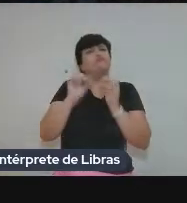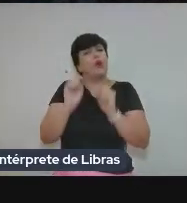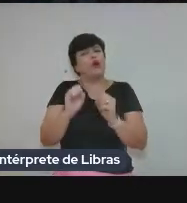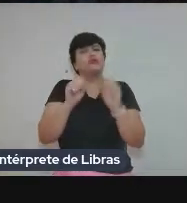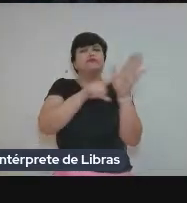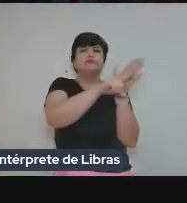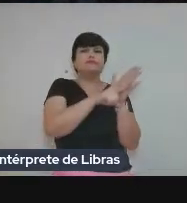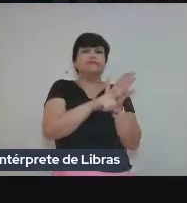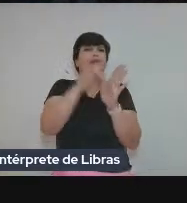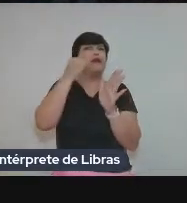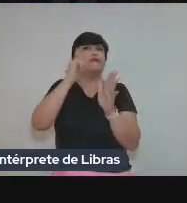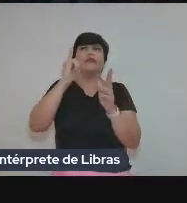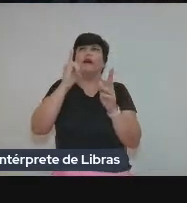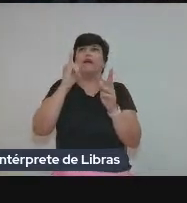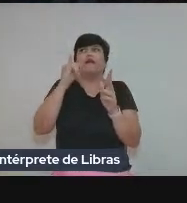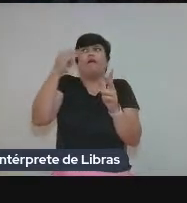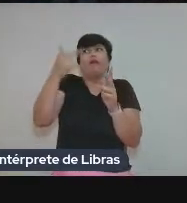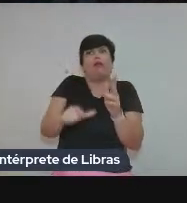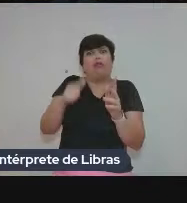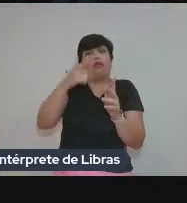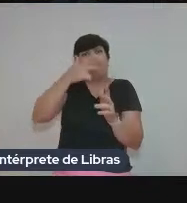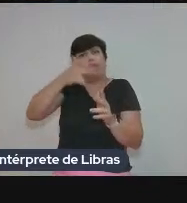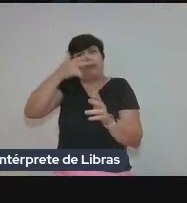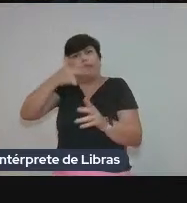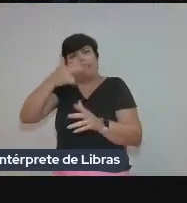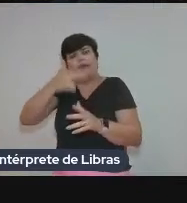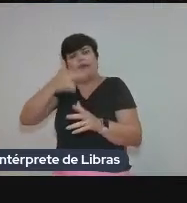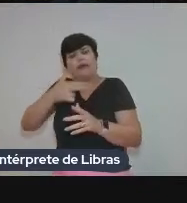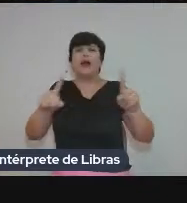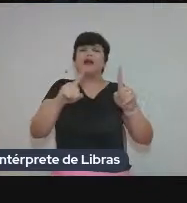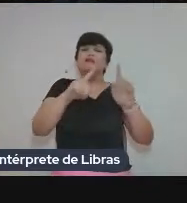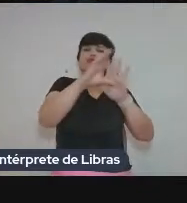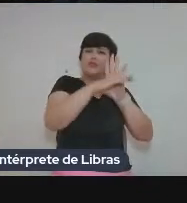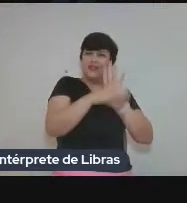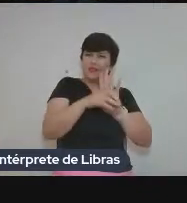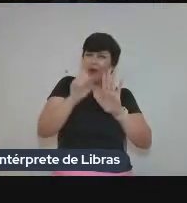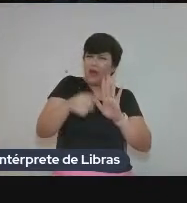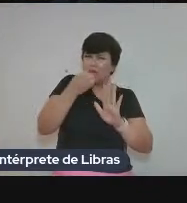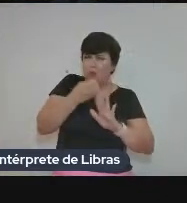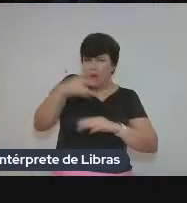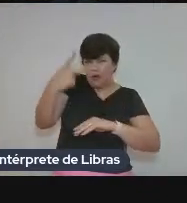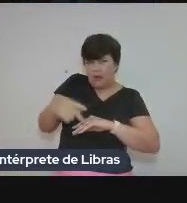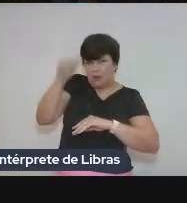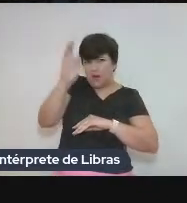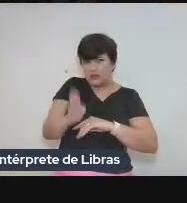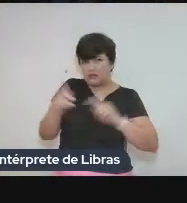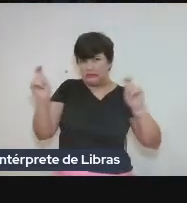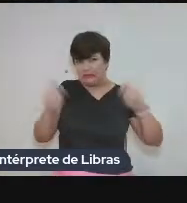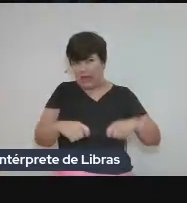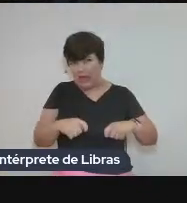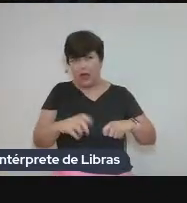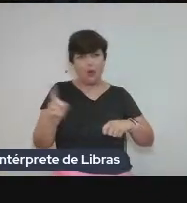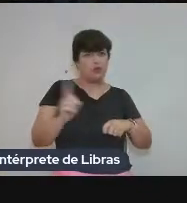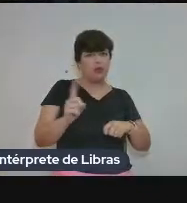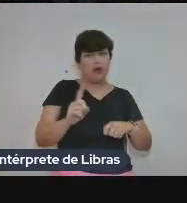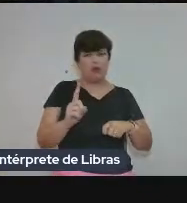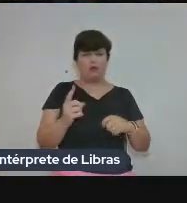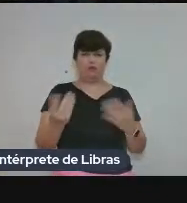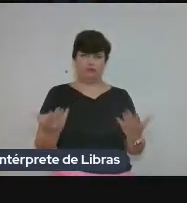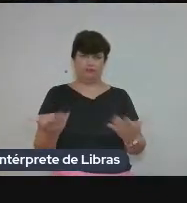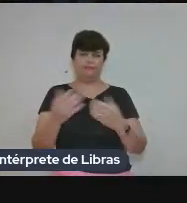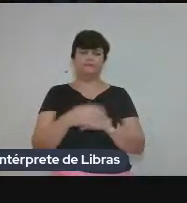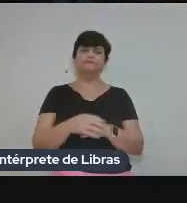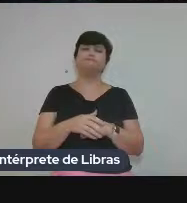pouco e evitar duplicações. Mas aí, tem que analisar se esses conceitos são interpretantes para implementar uma formação aqui no Brasil.